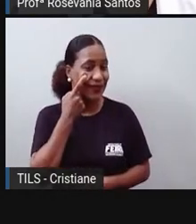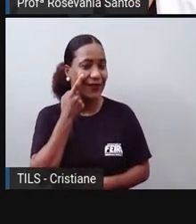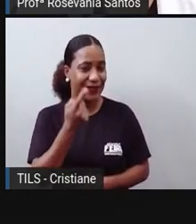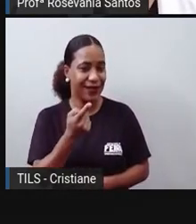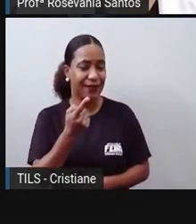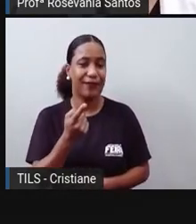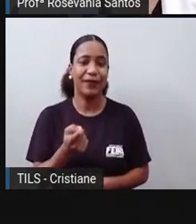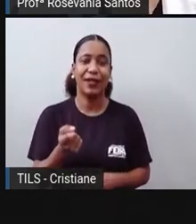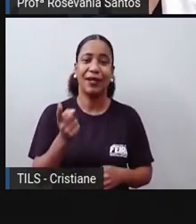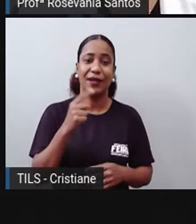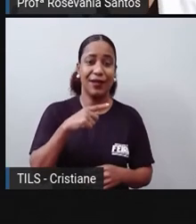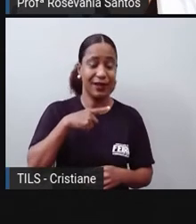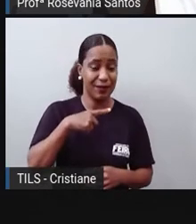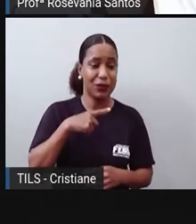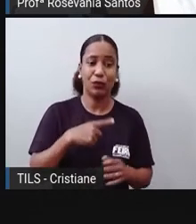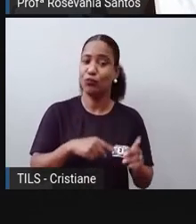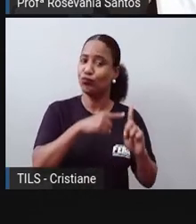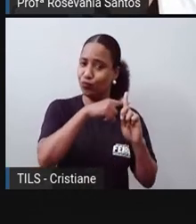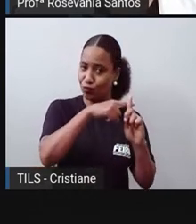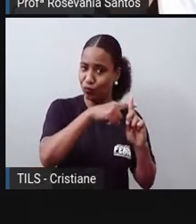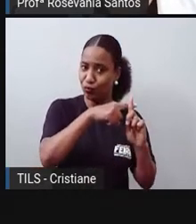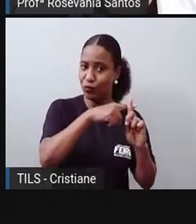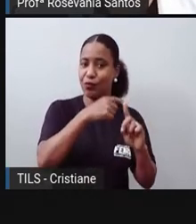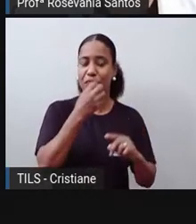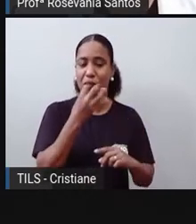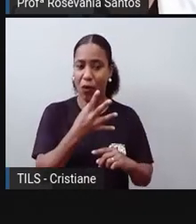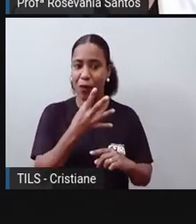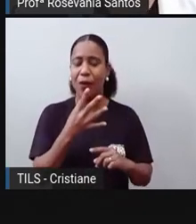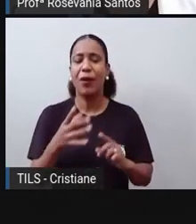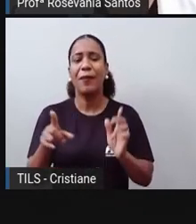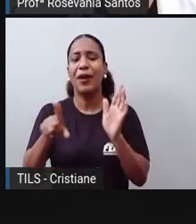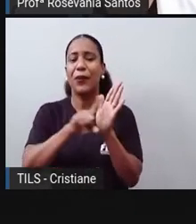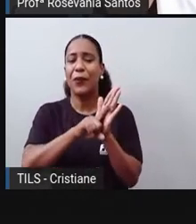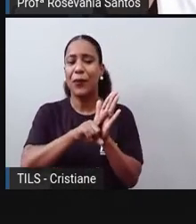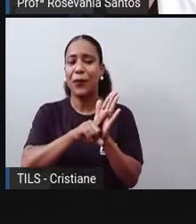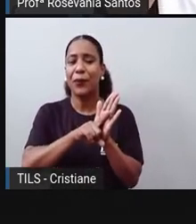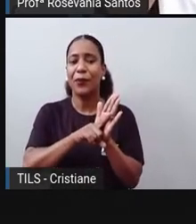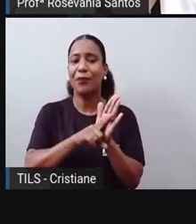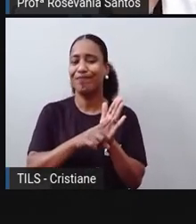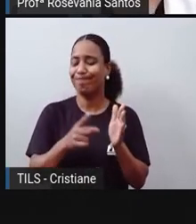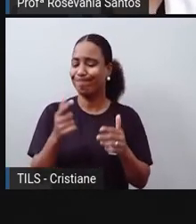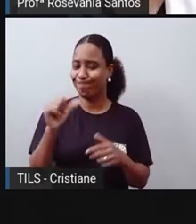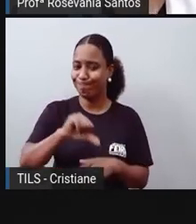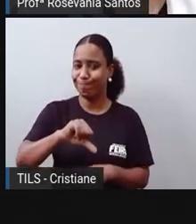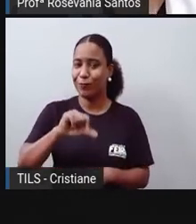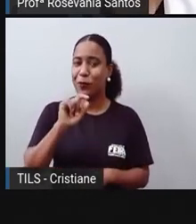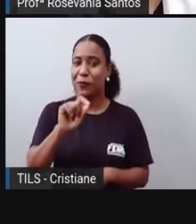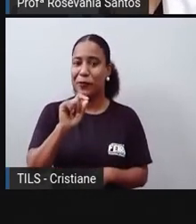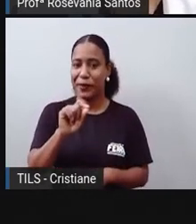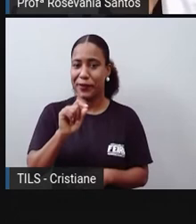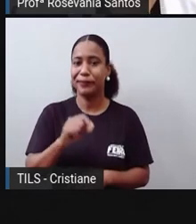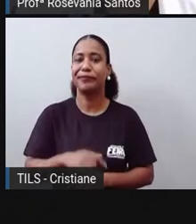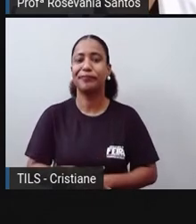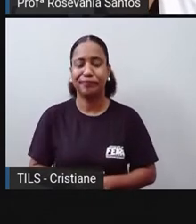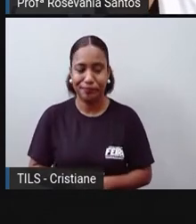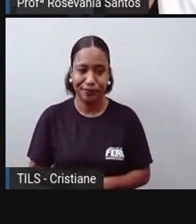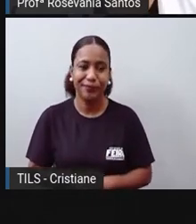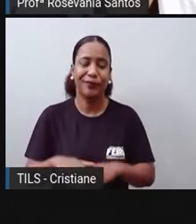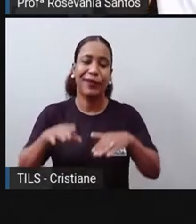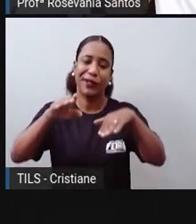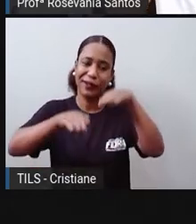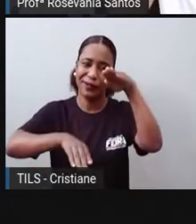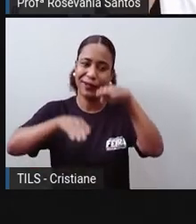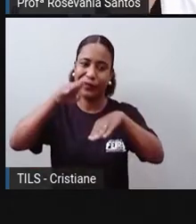pontos negativos da globalização que são a desigualdade social, isso a gente ficou muito, muito, muito,